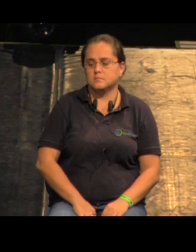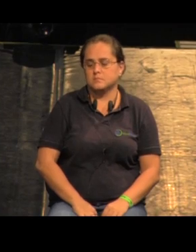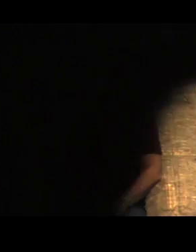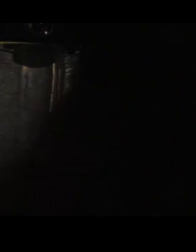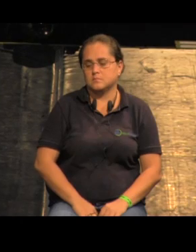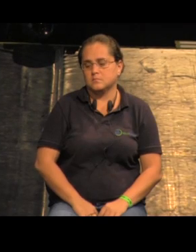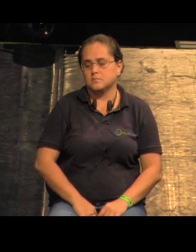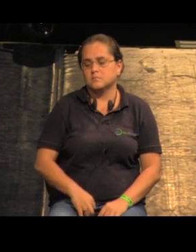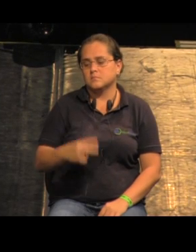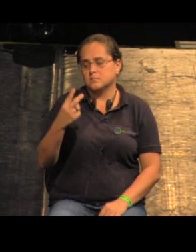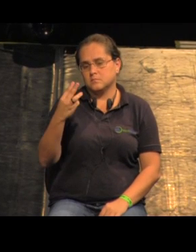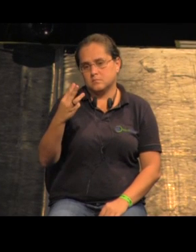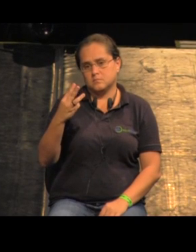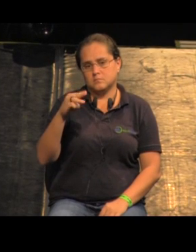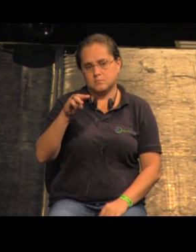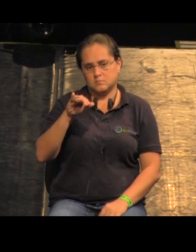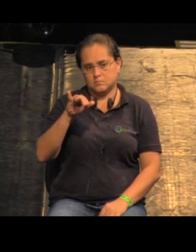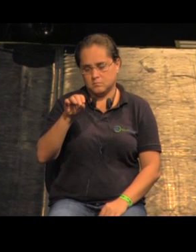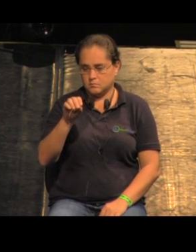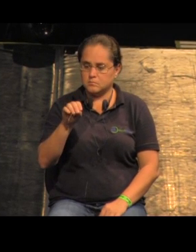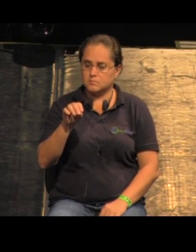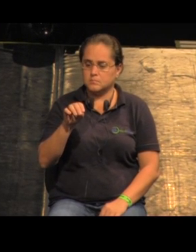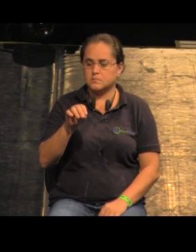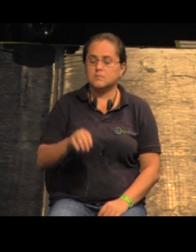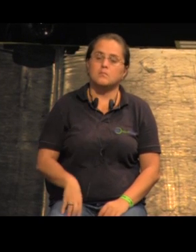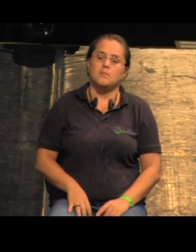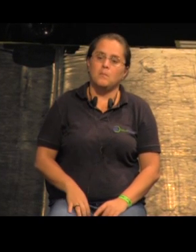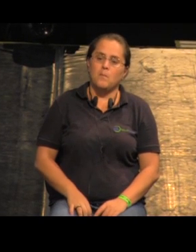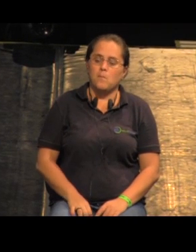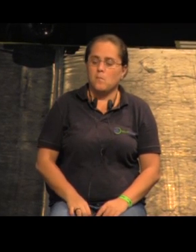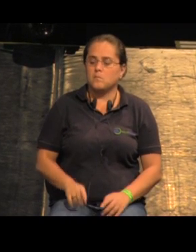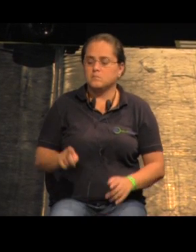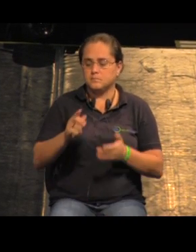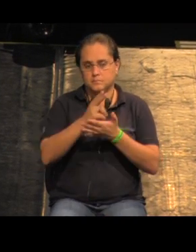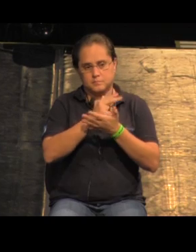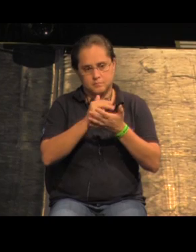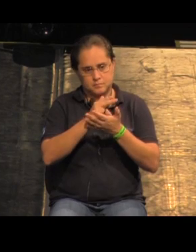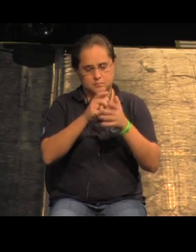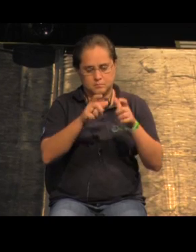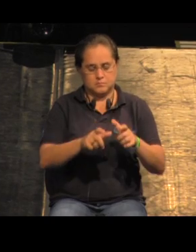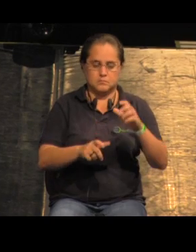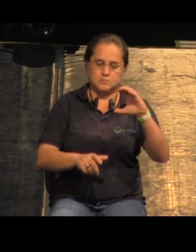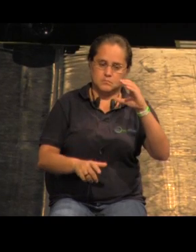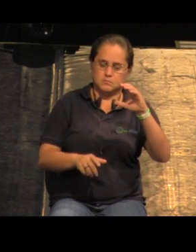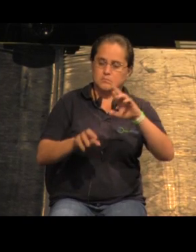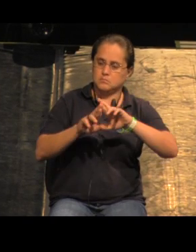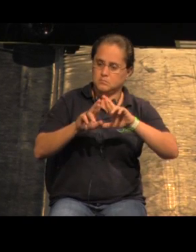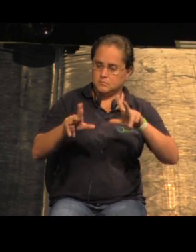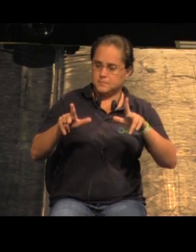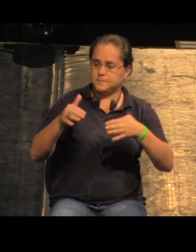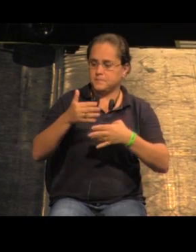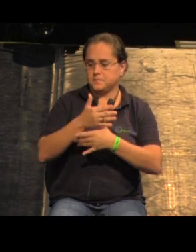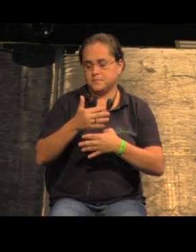isso é na 23 de maio algumas intervenções e esse é o setor por último o setor C que é numa área totalmente diferente da